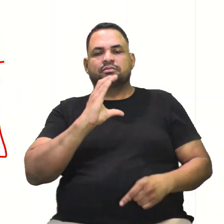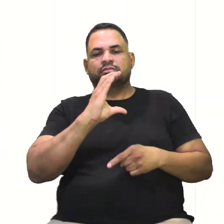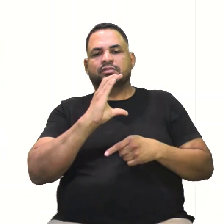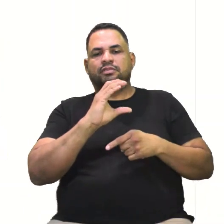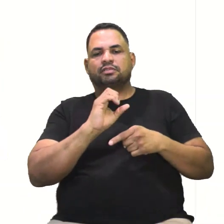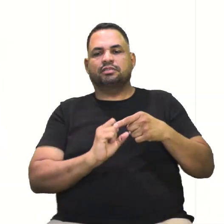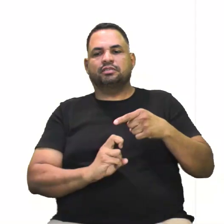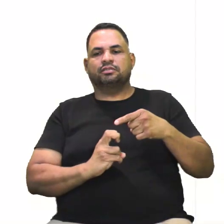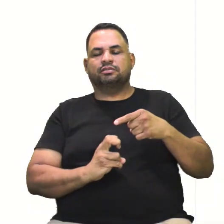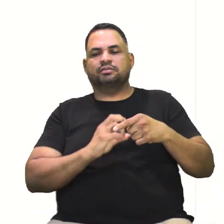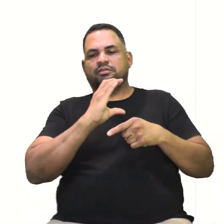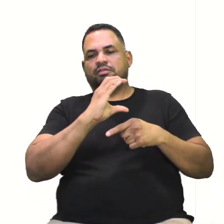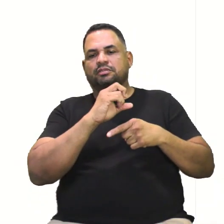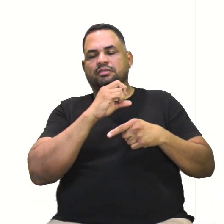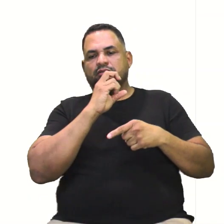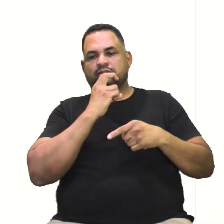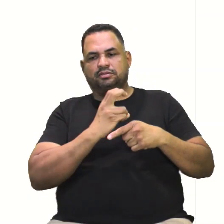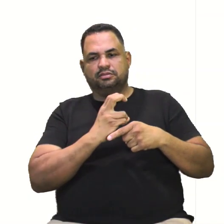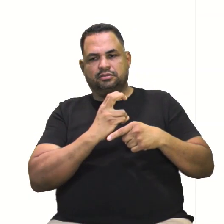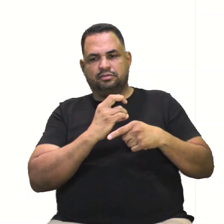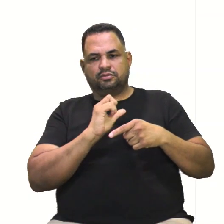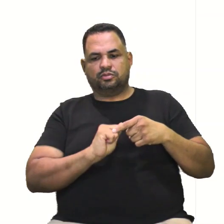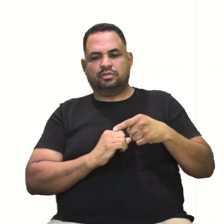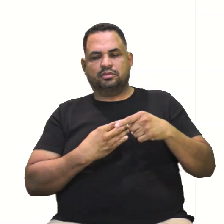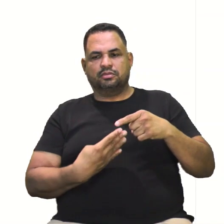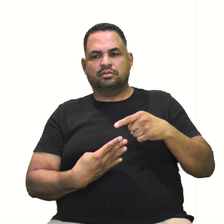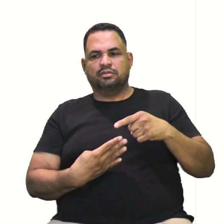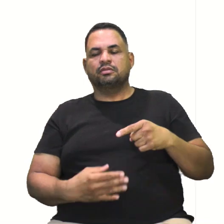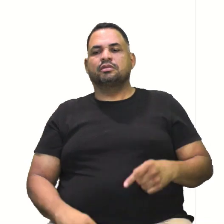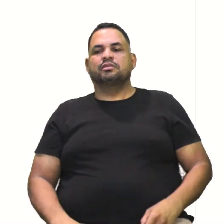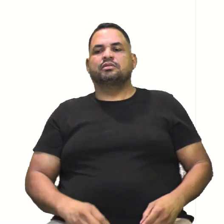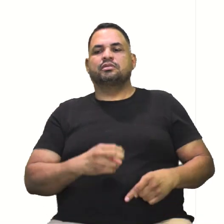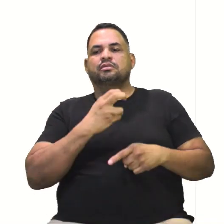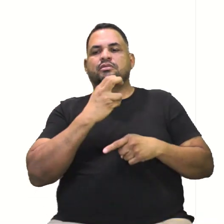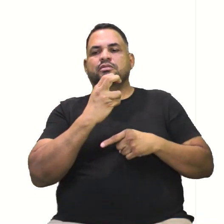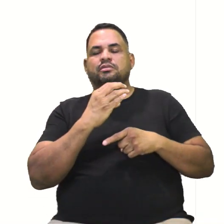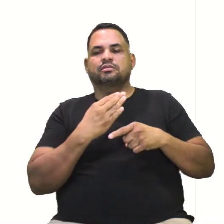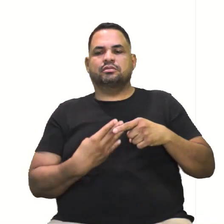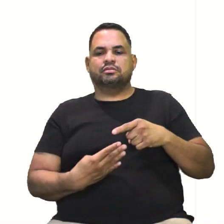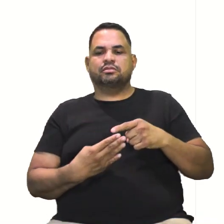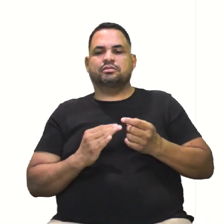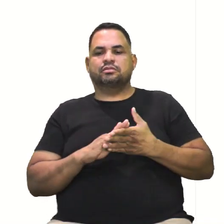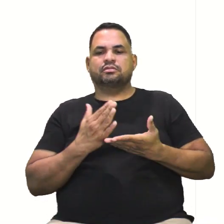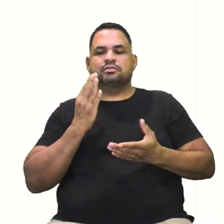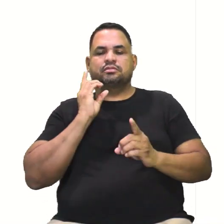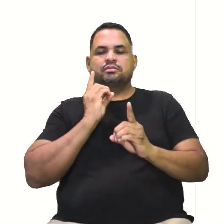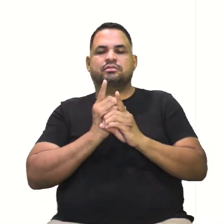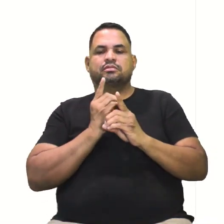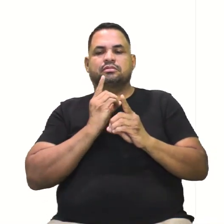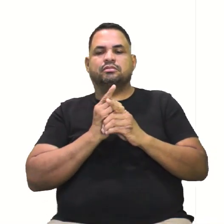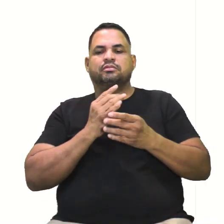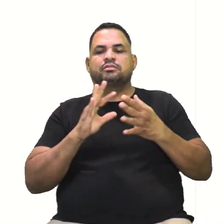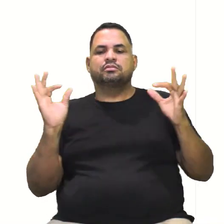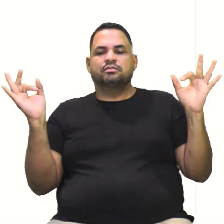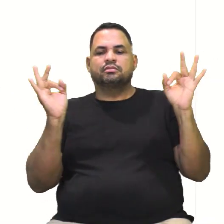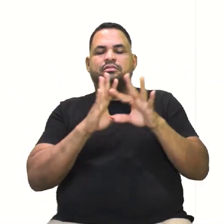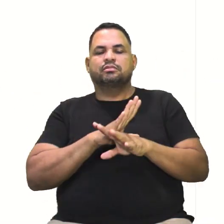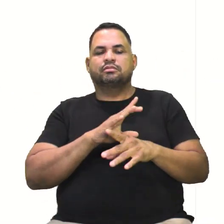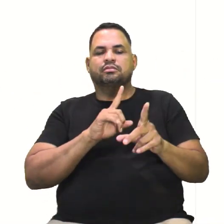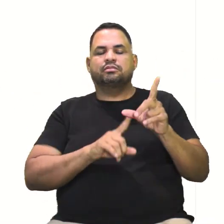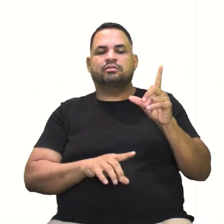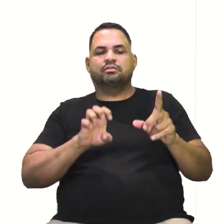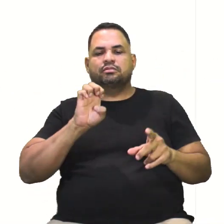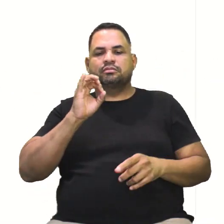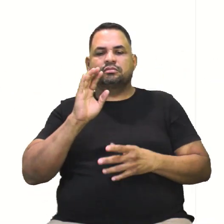é 5 e o A é 4. Então, excentricidade é 5 quartos. Com isso, a gente chega à conclusão que a letra